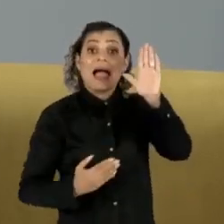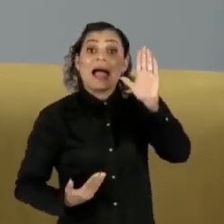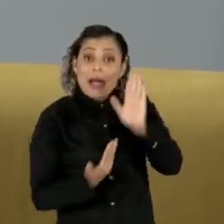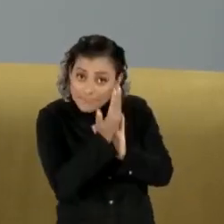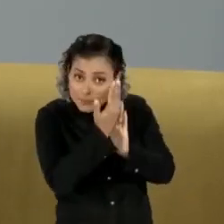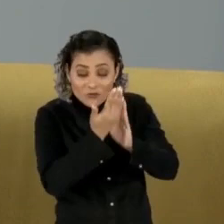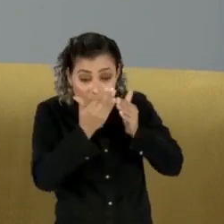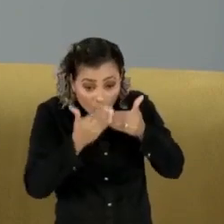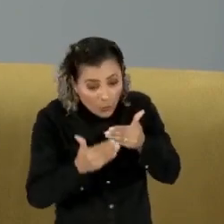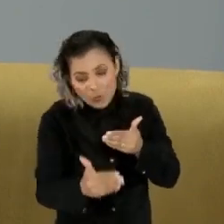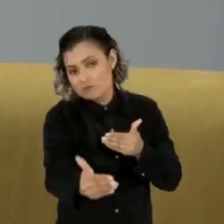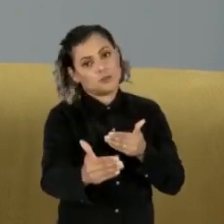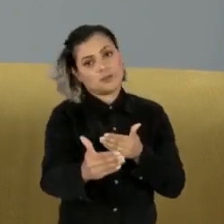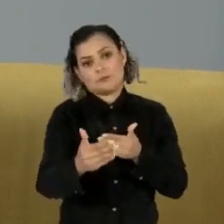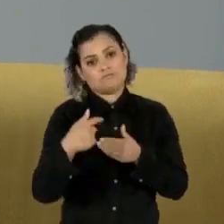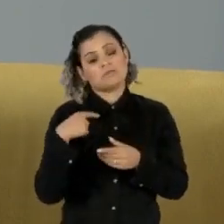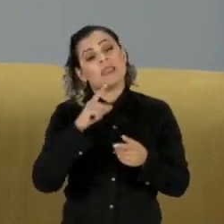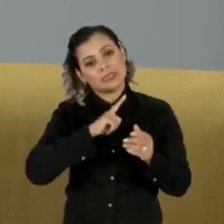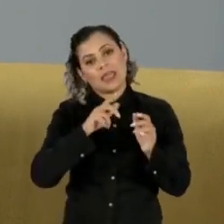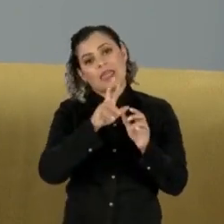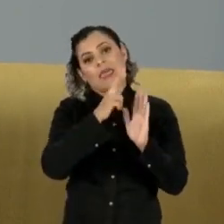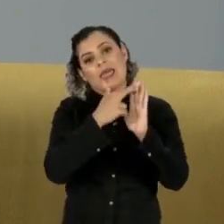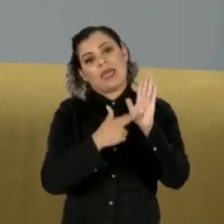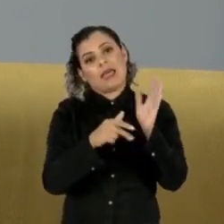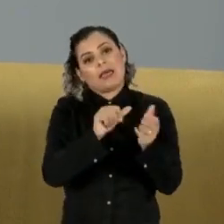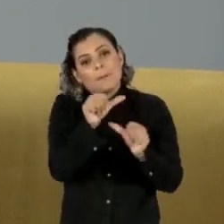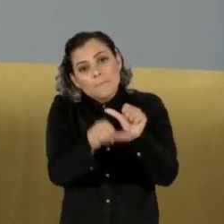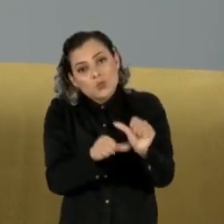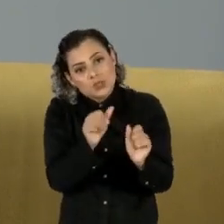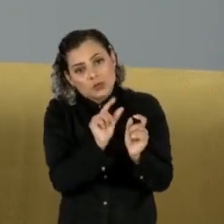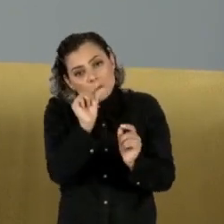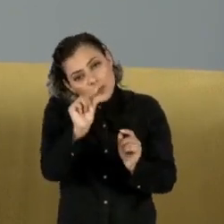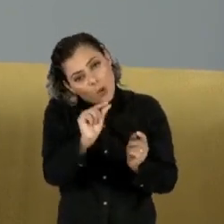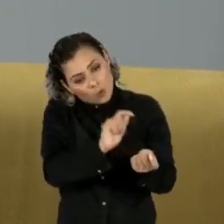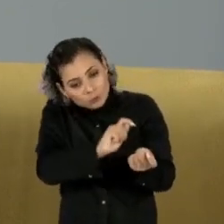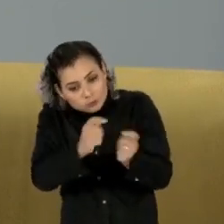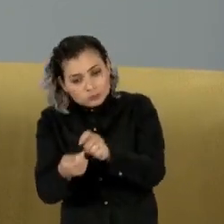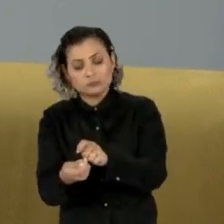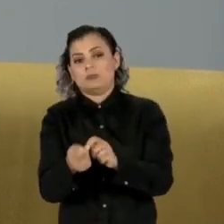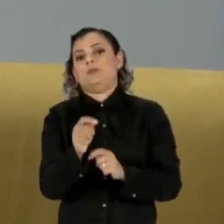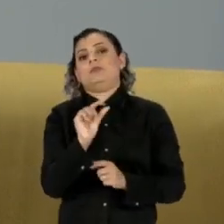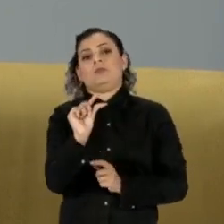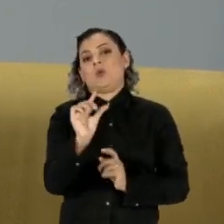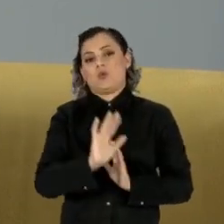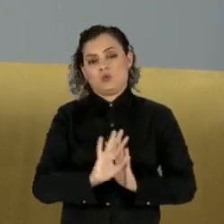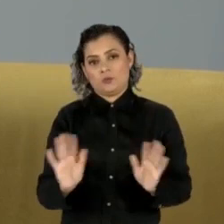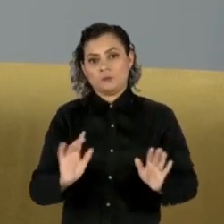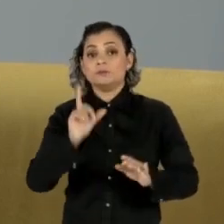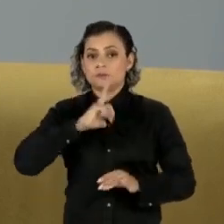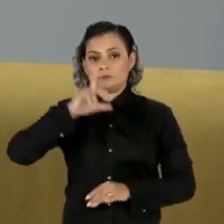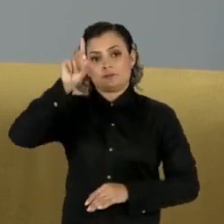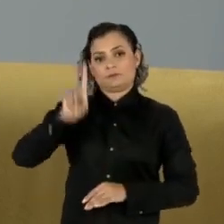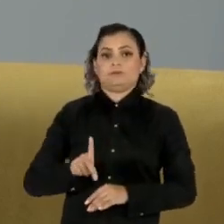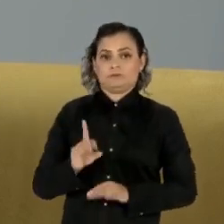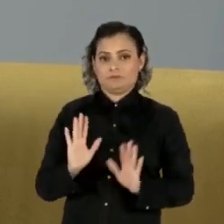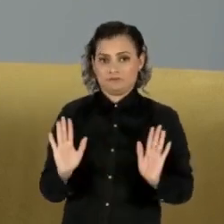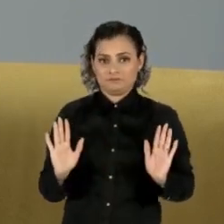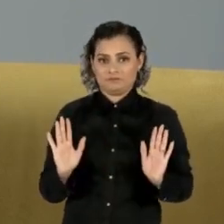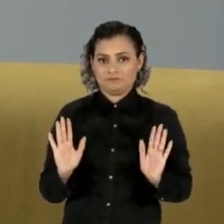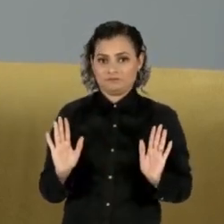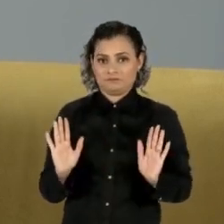aí sim, nós vamos pensar aí nas regras de transição para as pessoas que já estão para conquistar o direito proximamente.